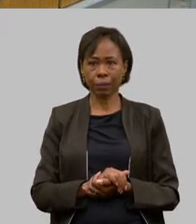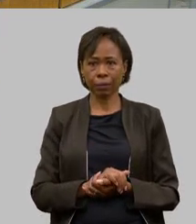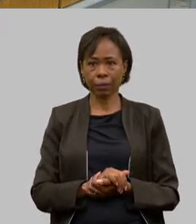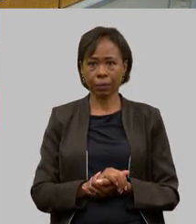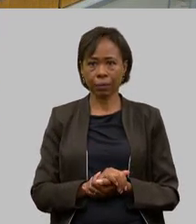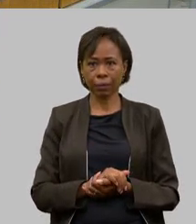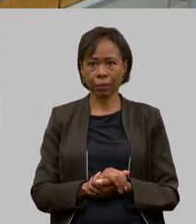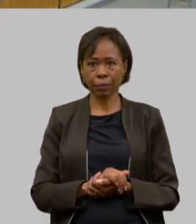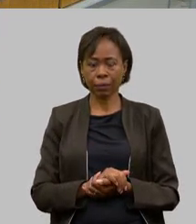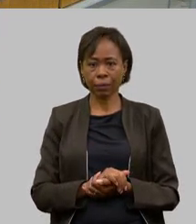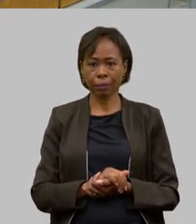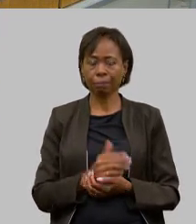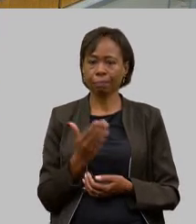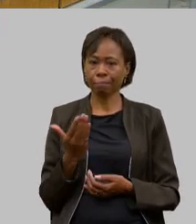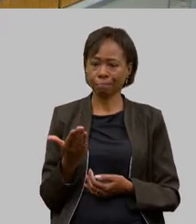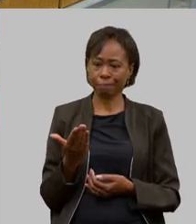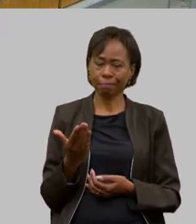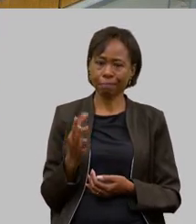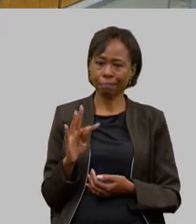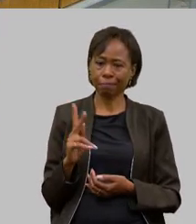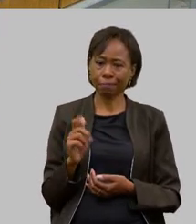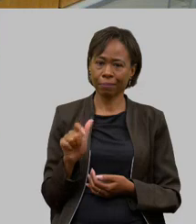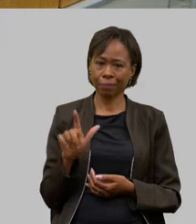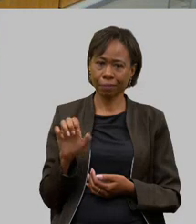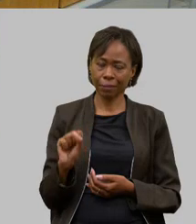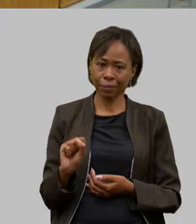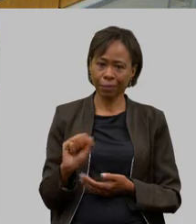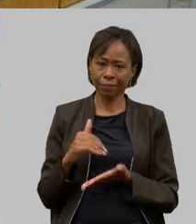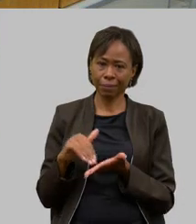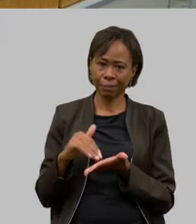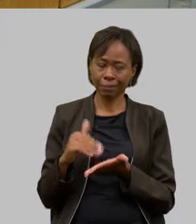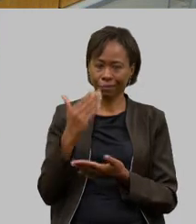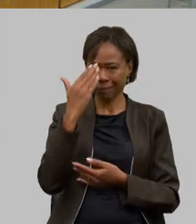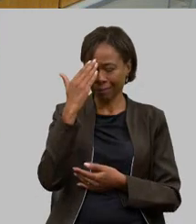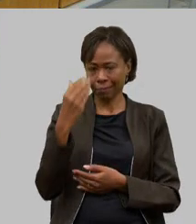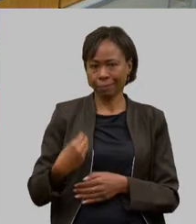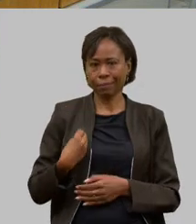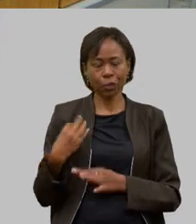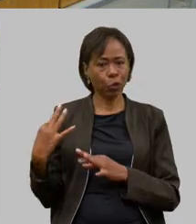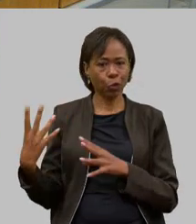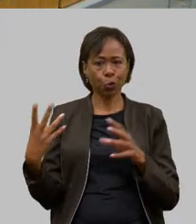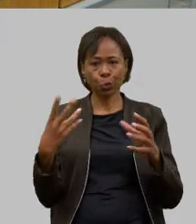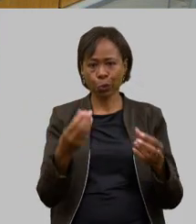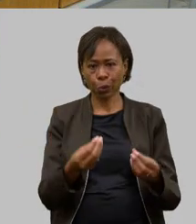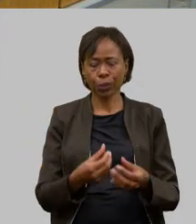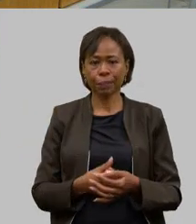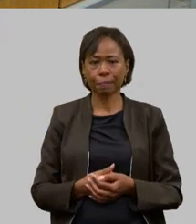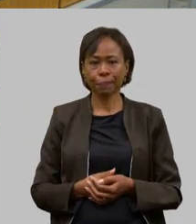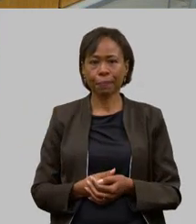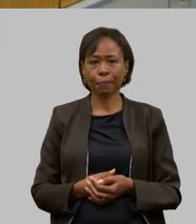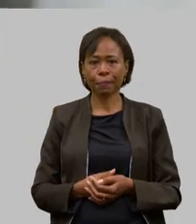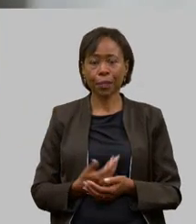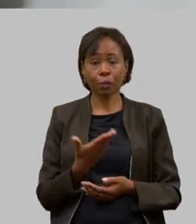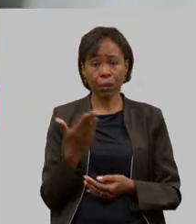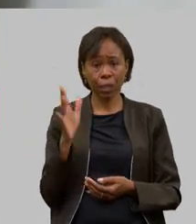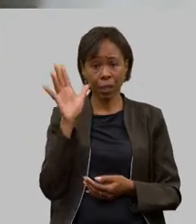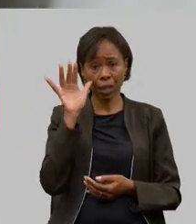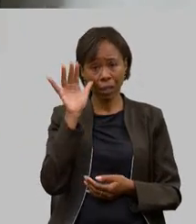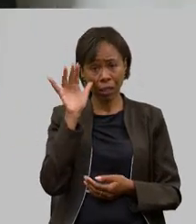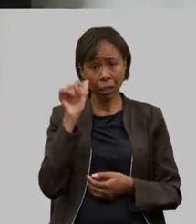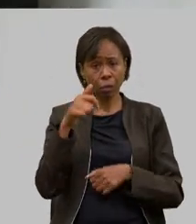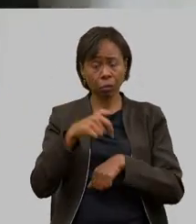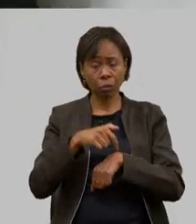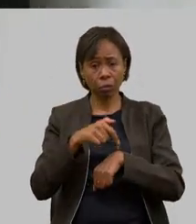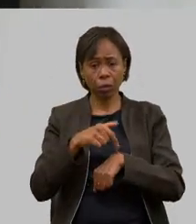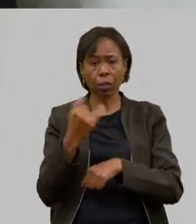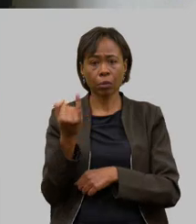apresado secretário Thales boa tarde muito obrigado pela presença aos demais presentes a plateia que assiste esse momento tão importante